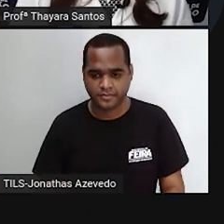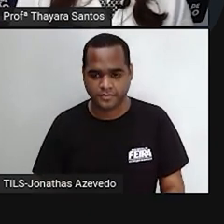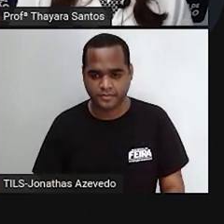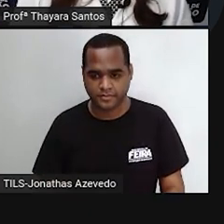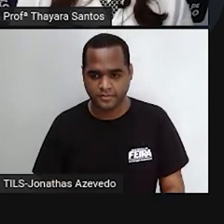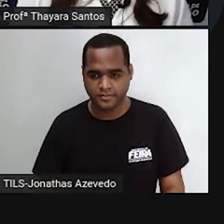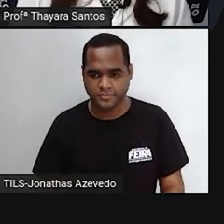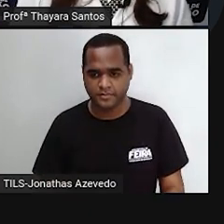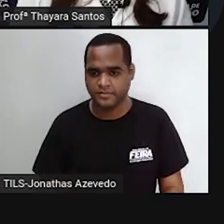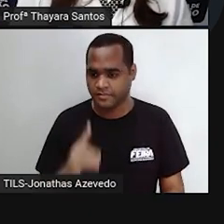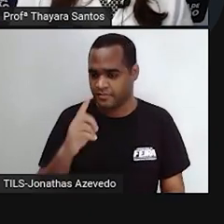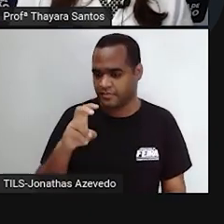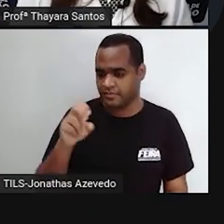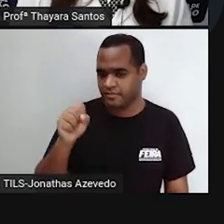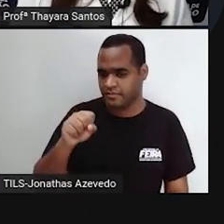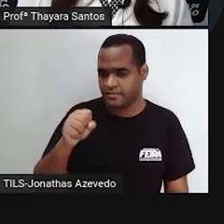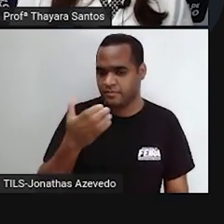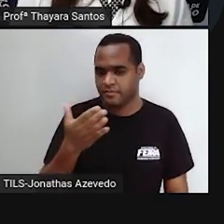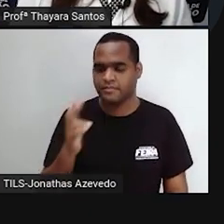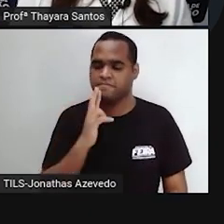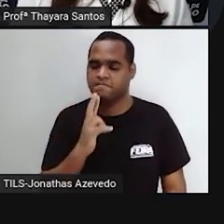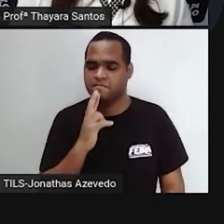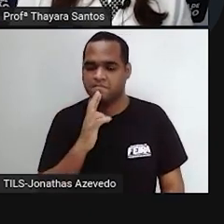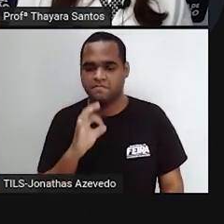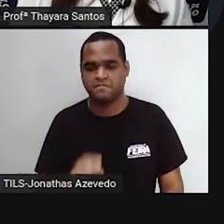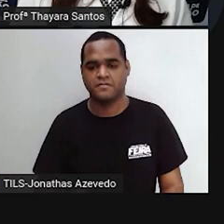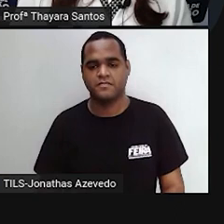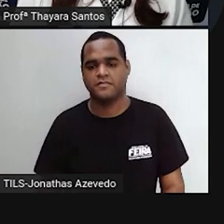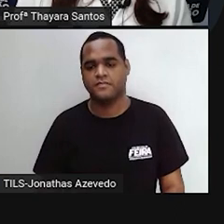15 segundos pra vocês responderem.